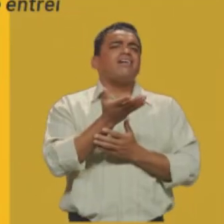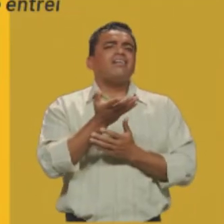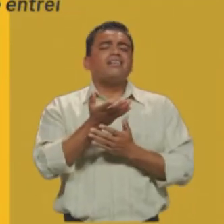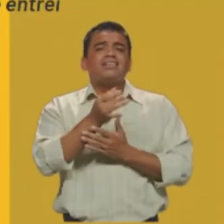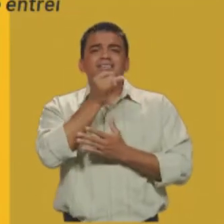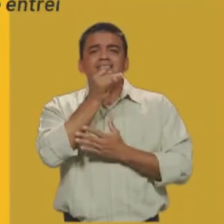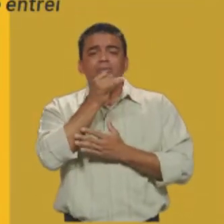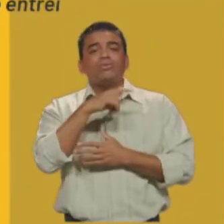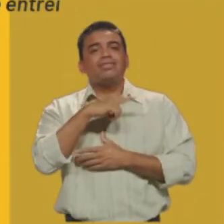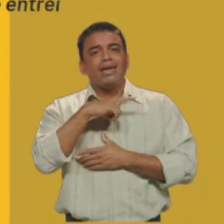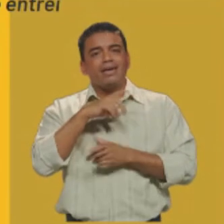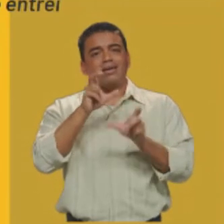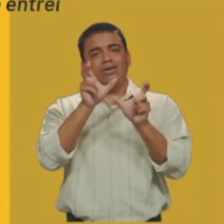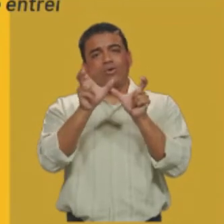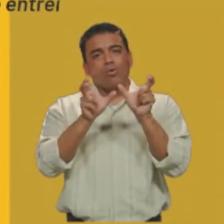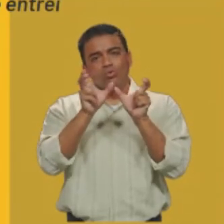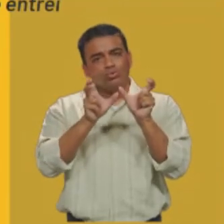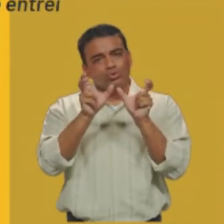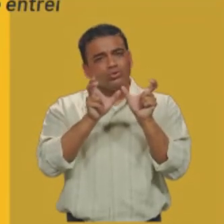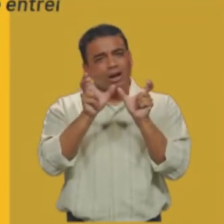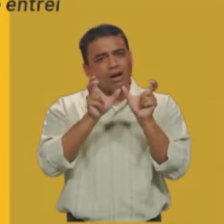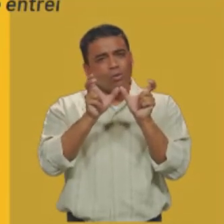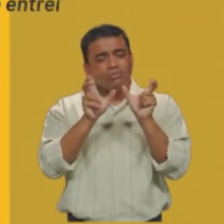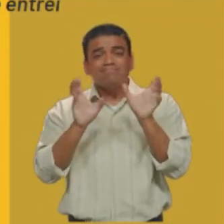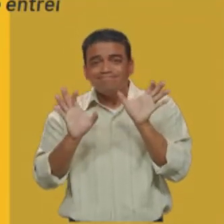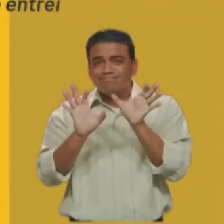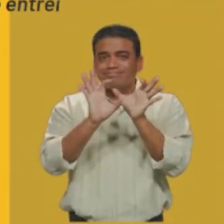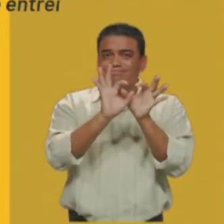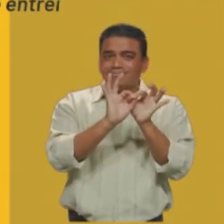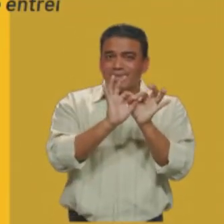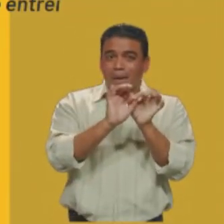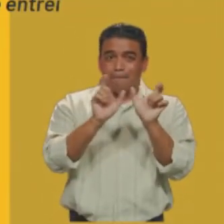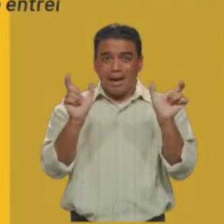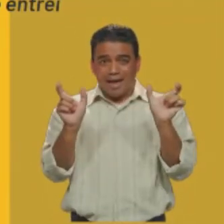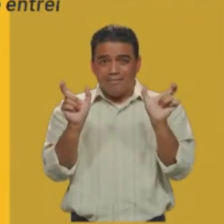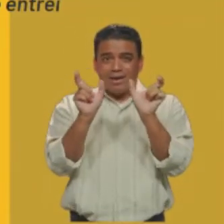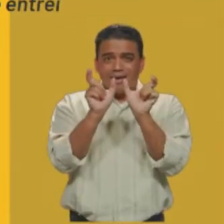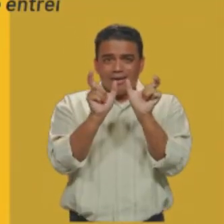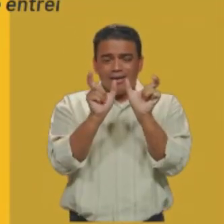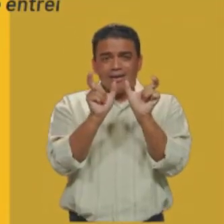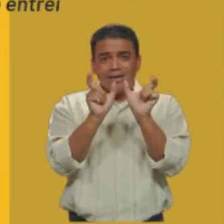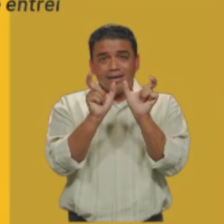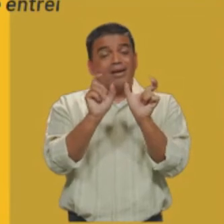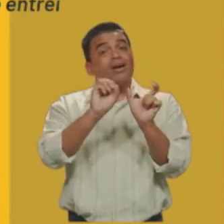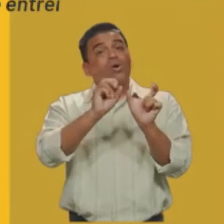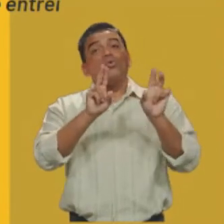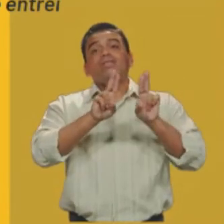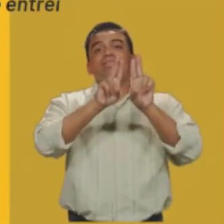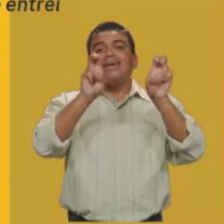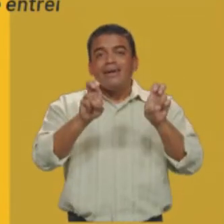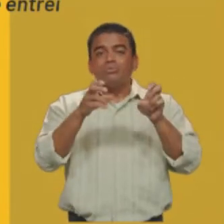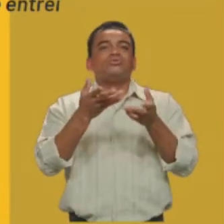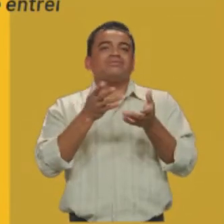Presença da conjunção coordenativa entre palavras, termos da oração ou em orações